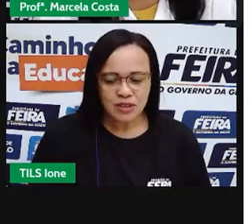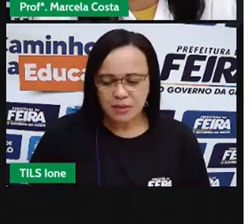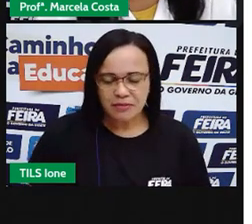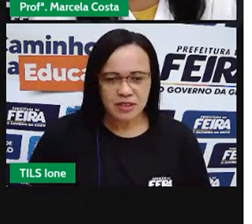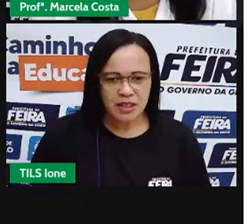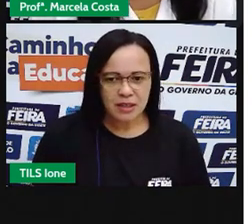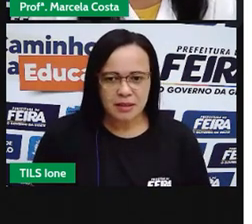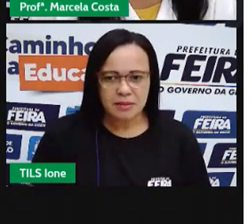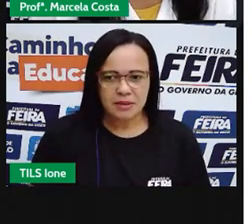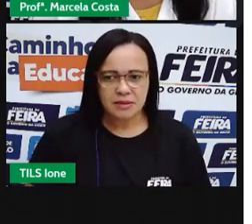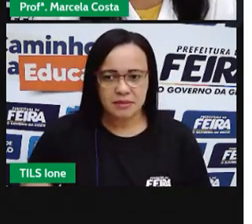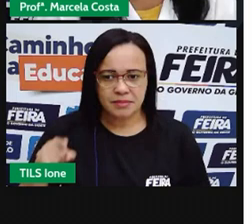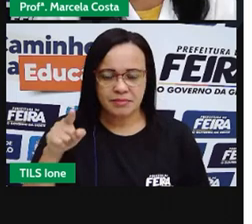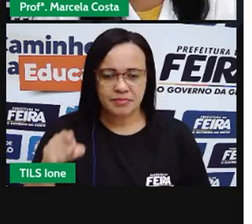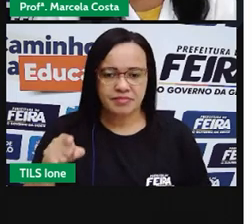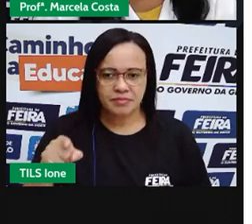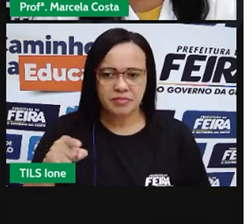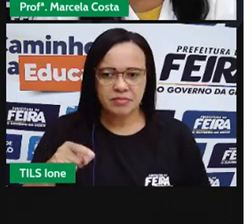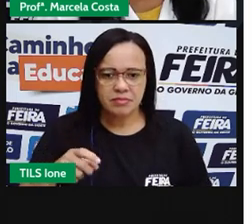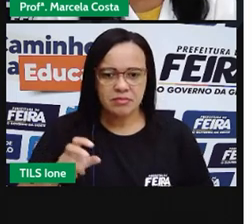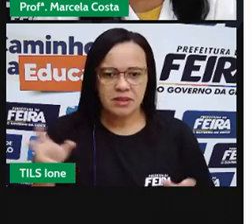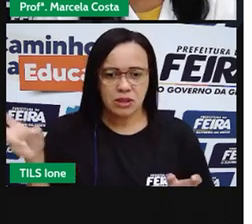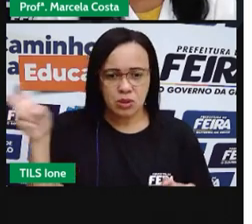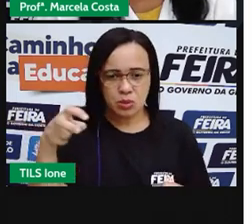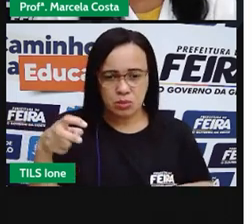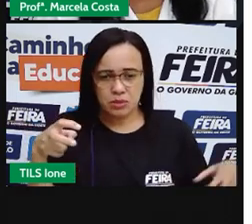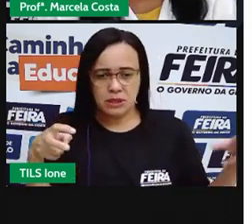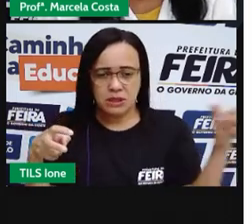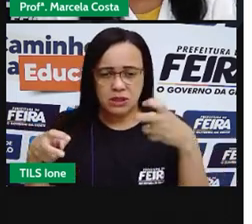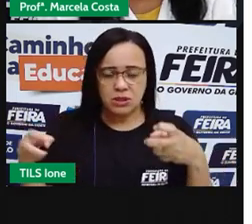É a preguiça.